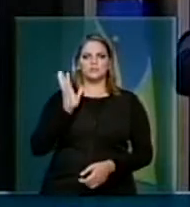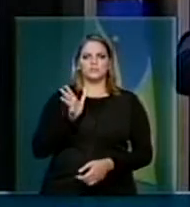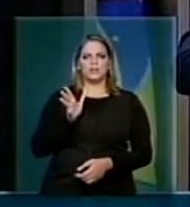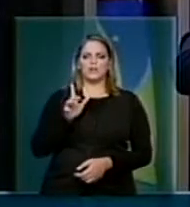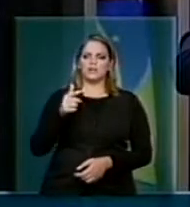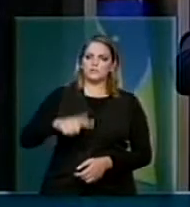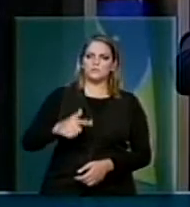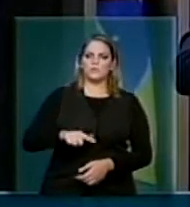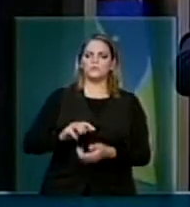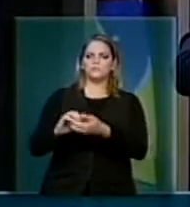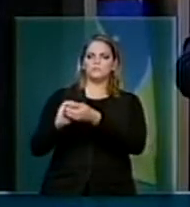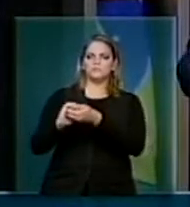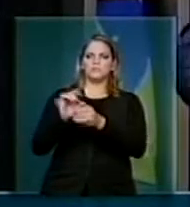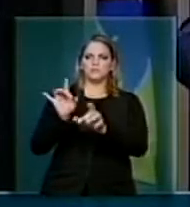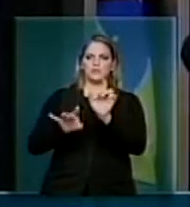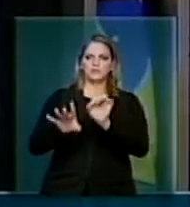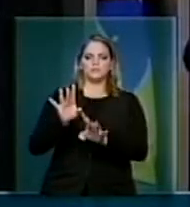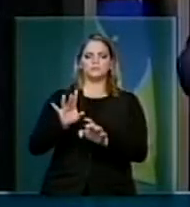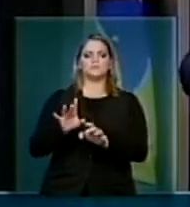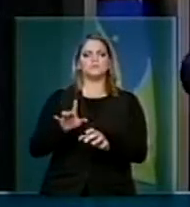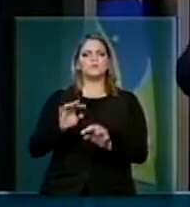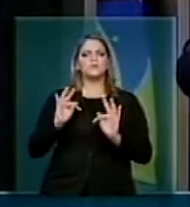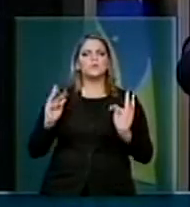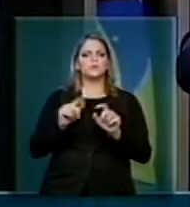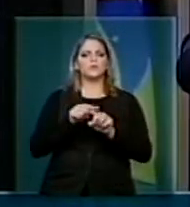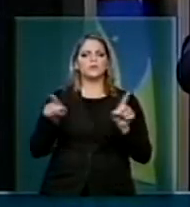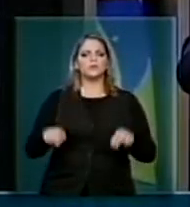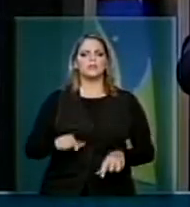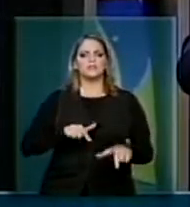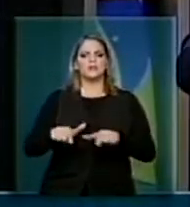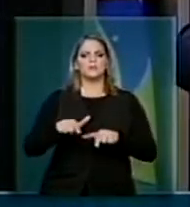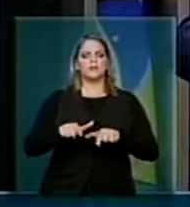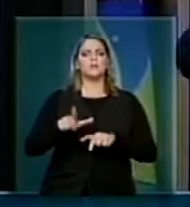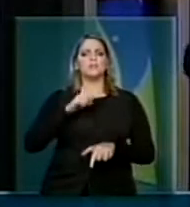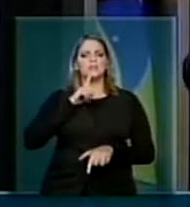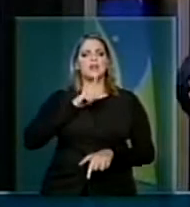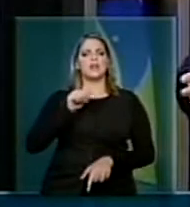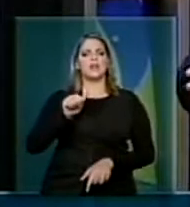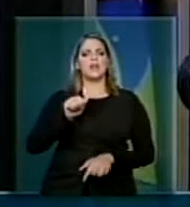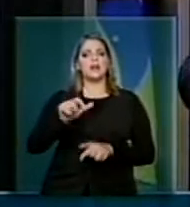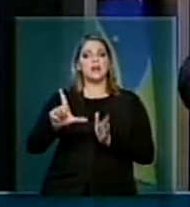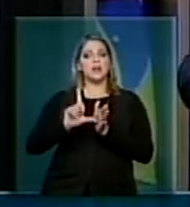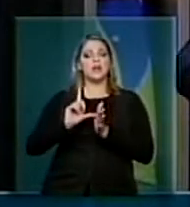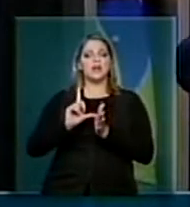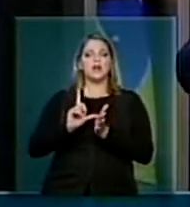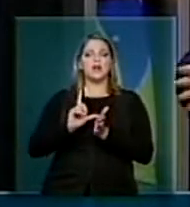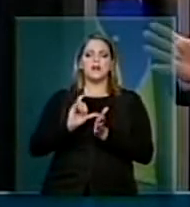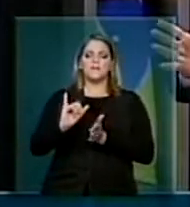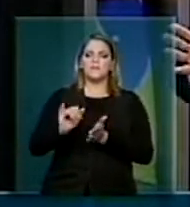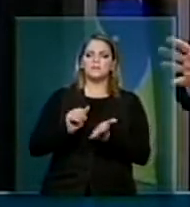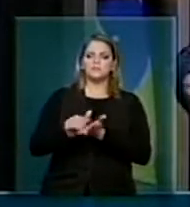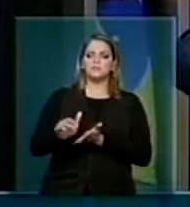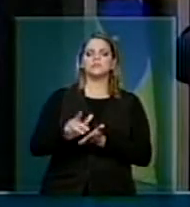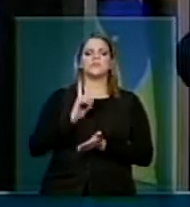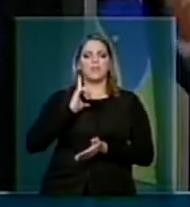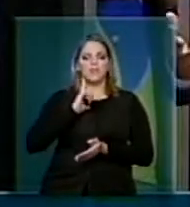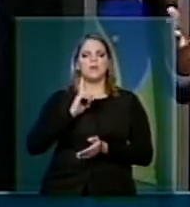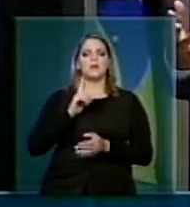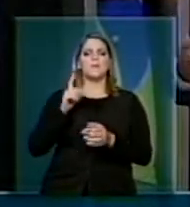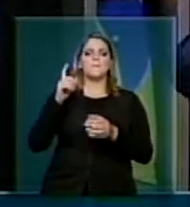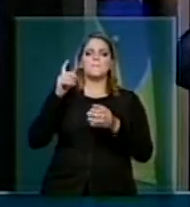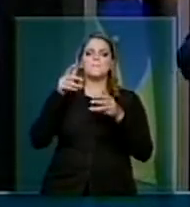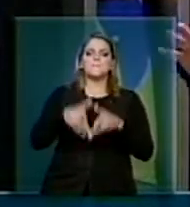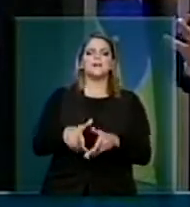especialmente lhe cumprimentar. Os trabalhadores têm aviso prévio? Tem. Tem participação no lucro? Tem. Tem outros